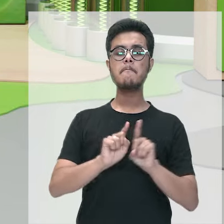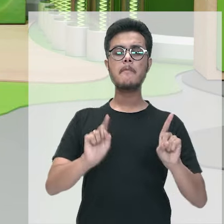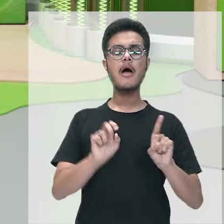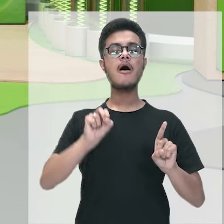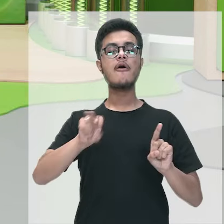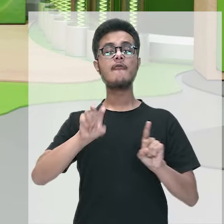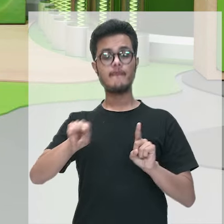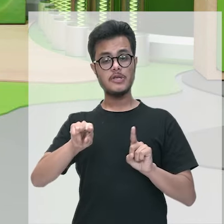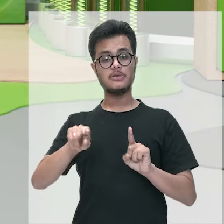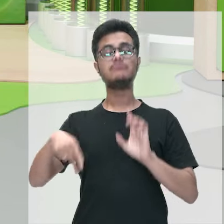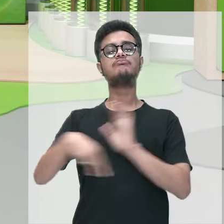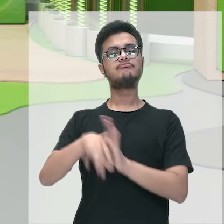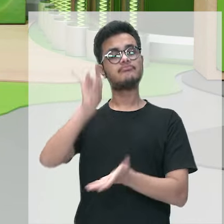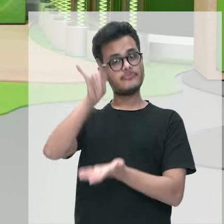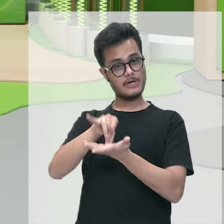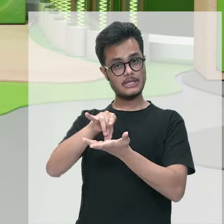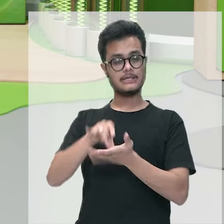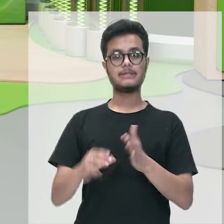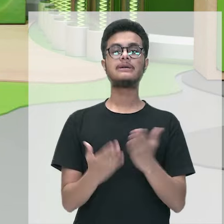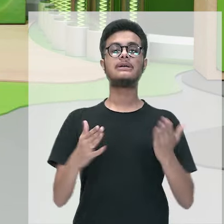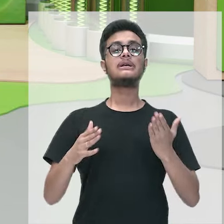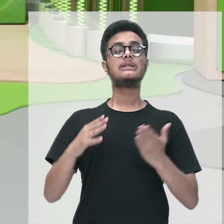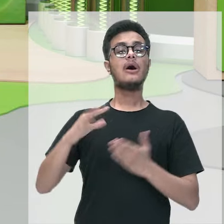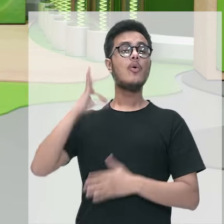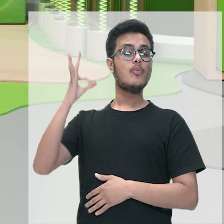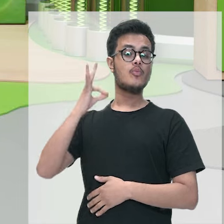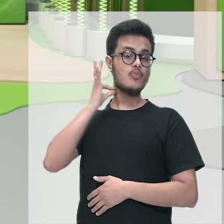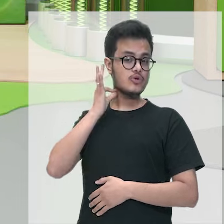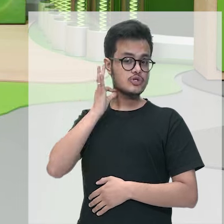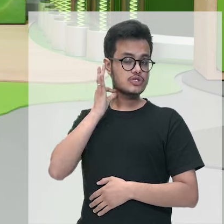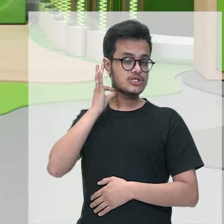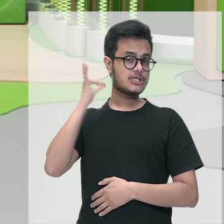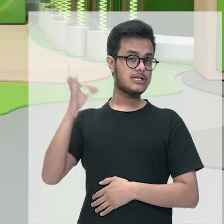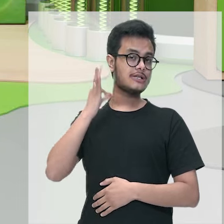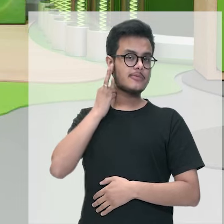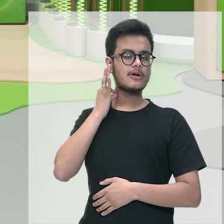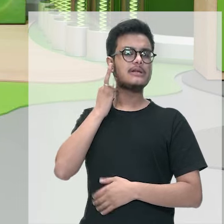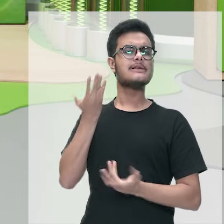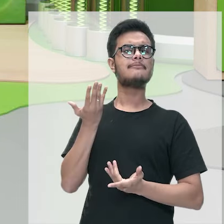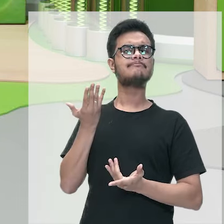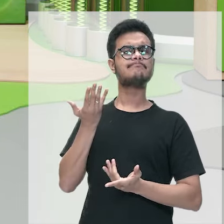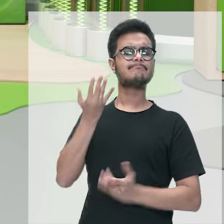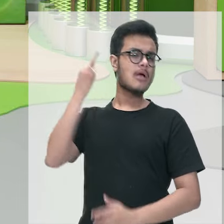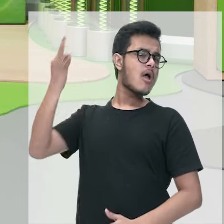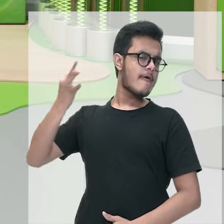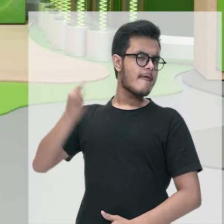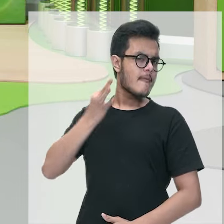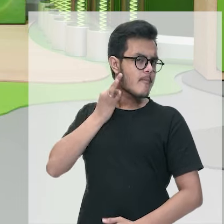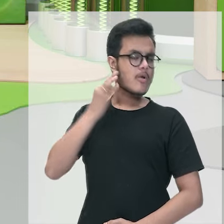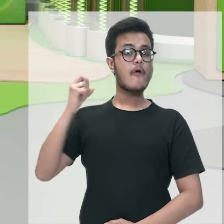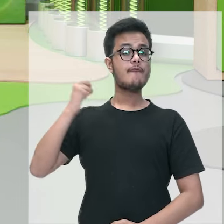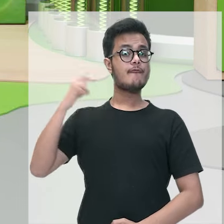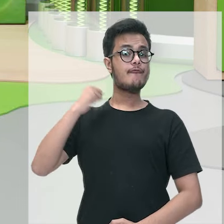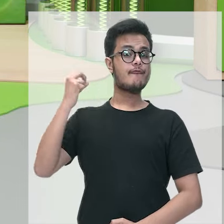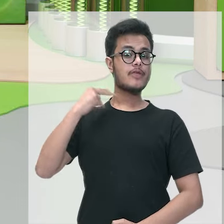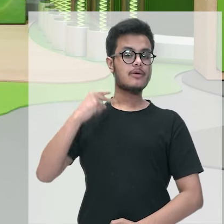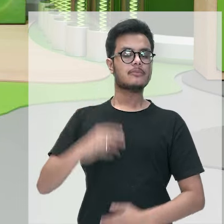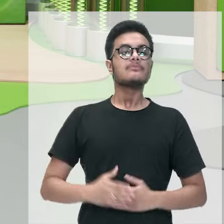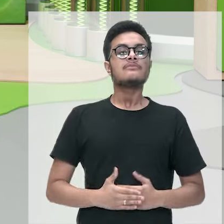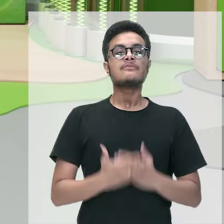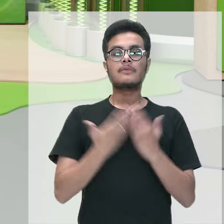é o vírus, certo? Então, esse mosquito vai ser apenas aí um transmissor. E a gente vai observar quais são as principais